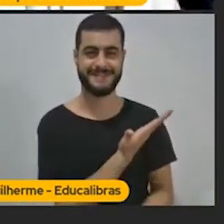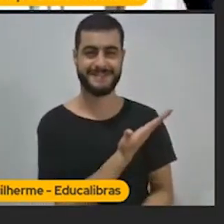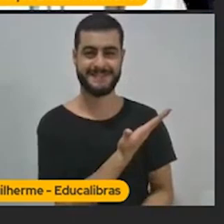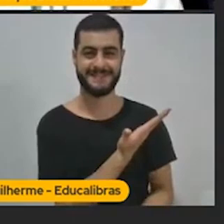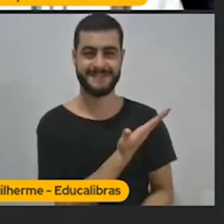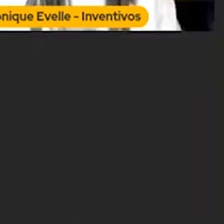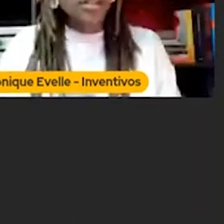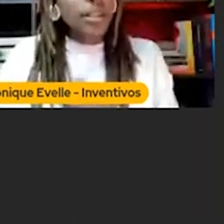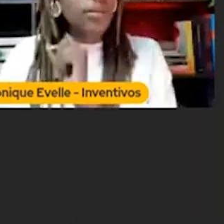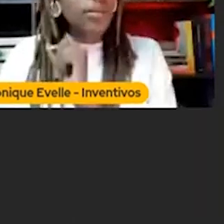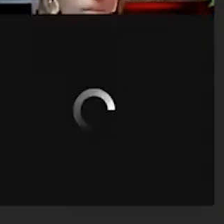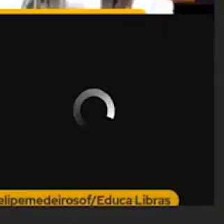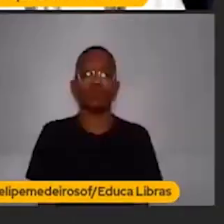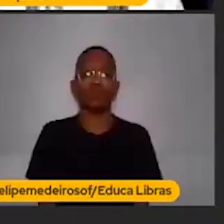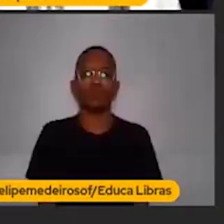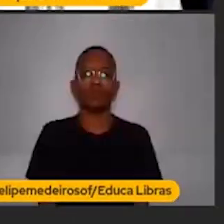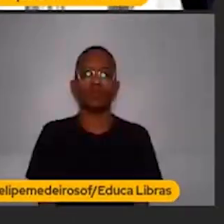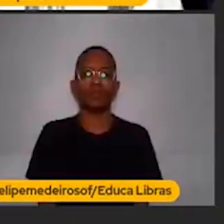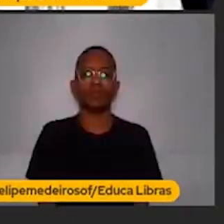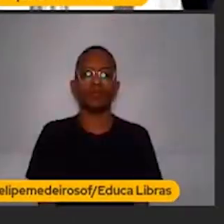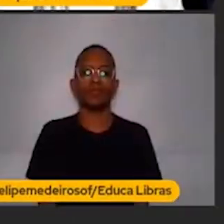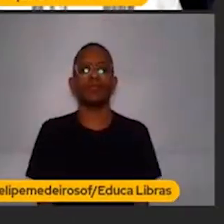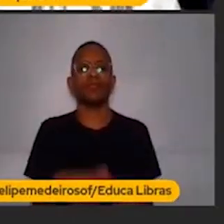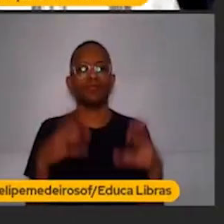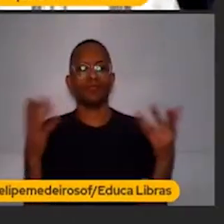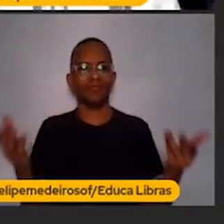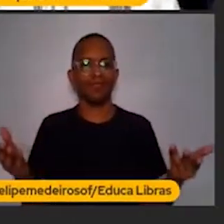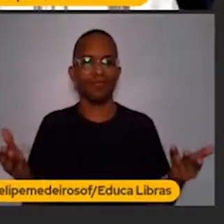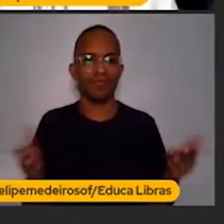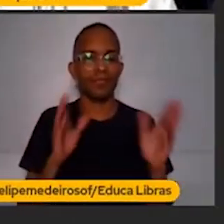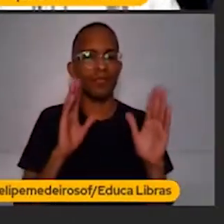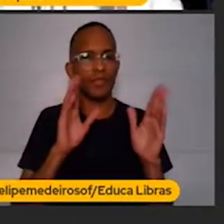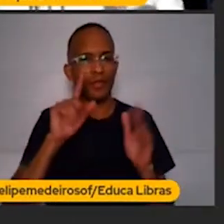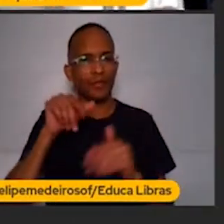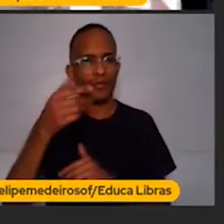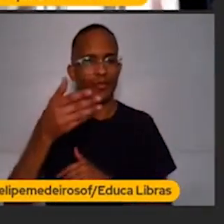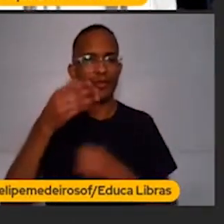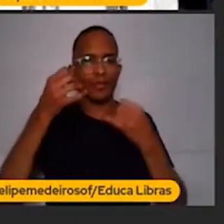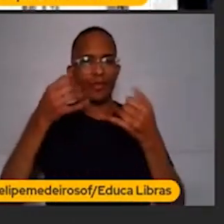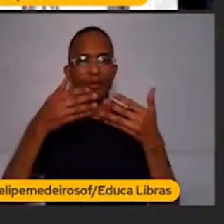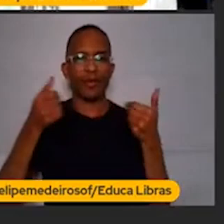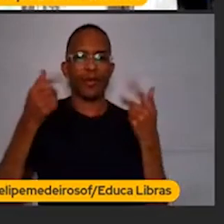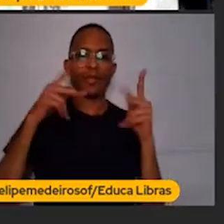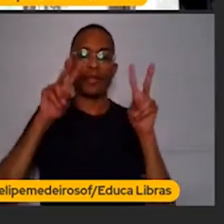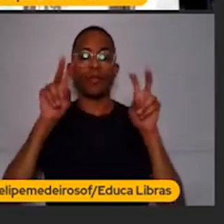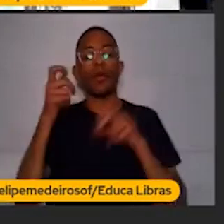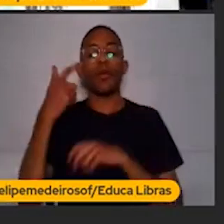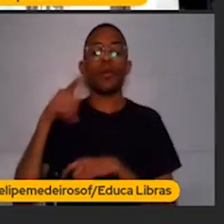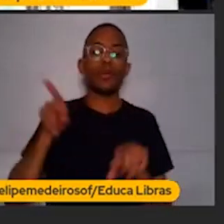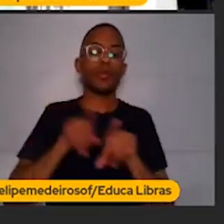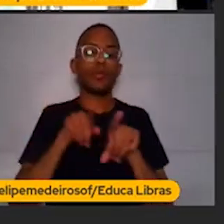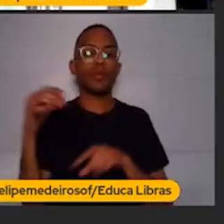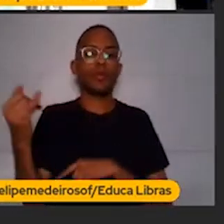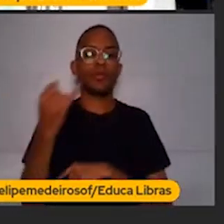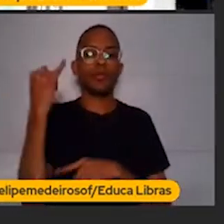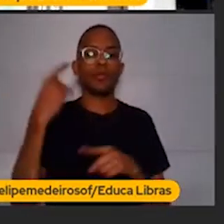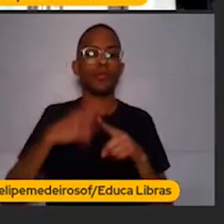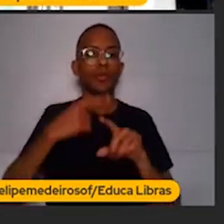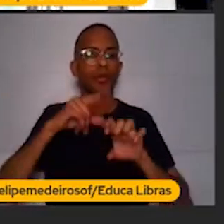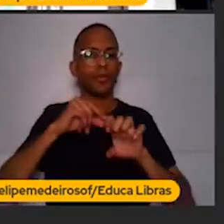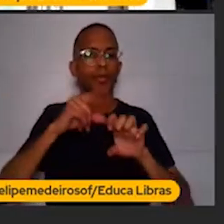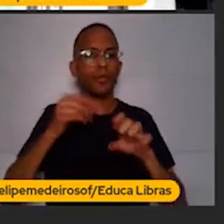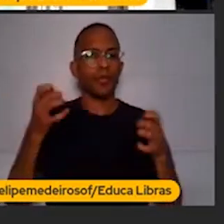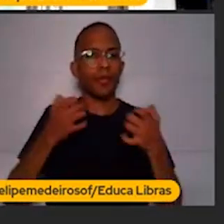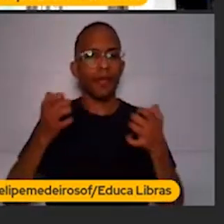É importante que vocês façam, porque eu vou acompanhar. Já, já eu falo sobre isso. Uma outra coisa importante, porque o empreendedor quer fazer